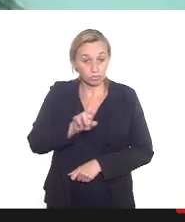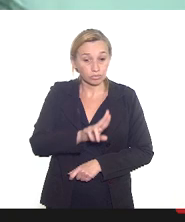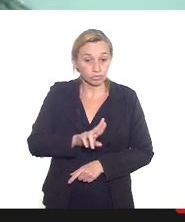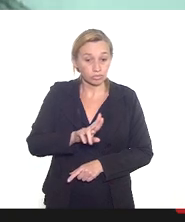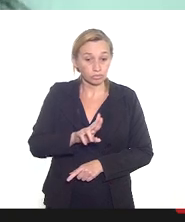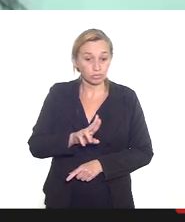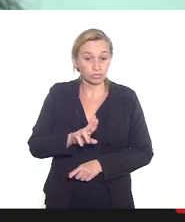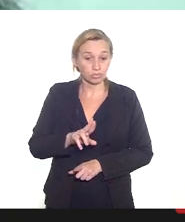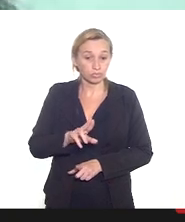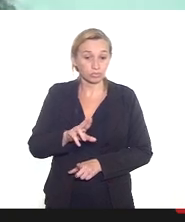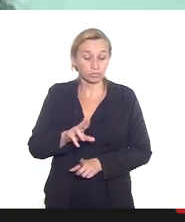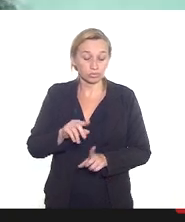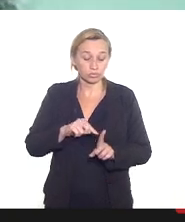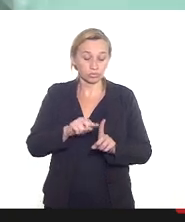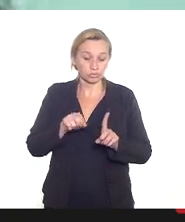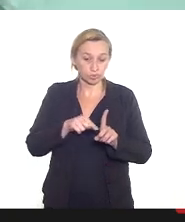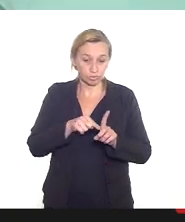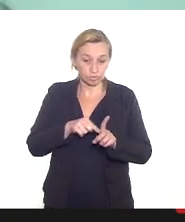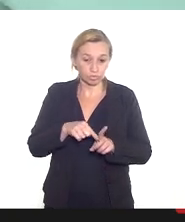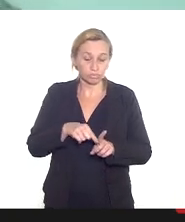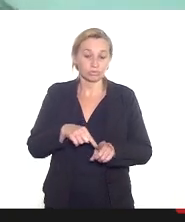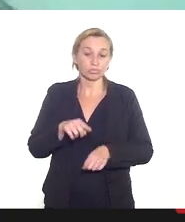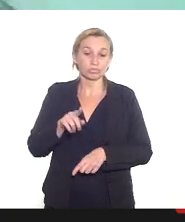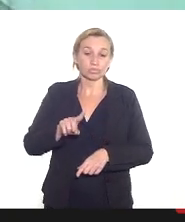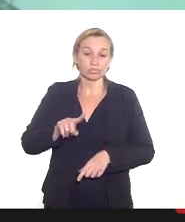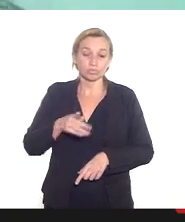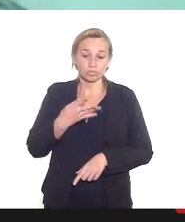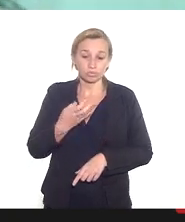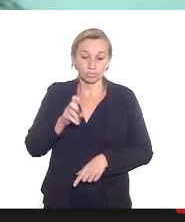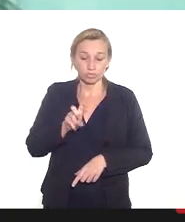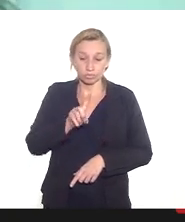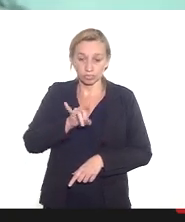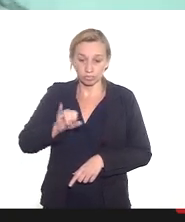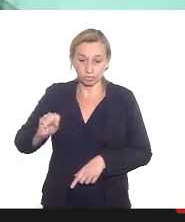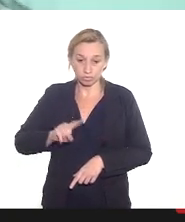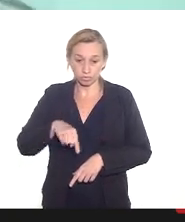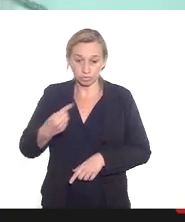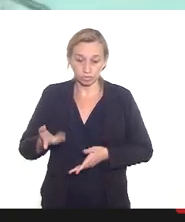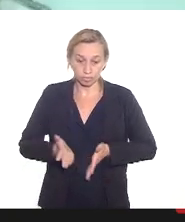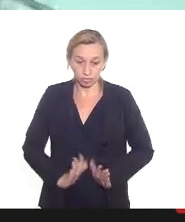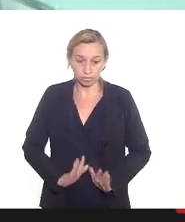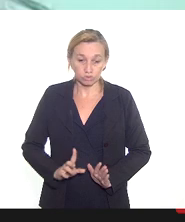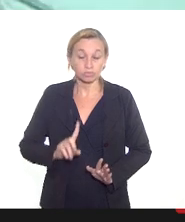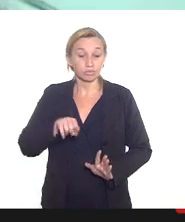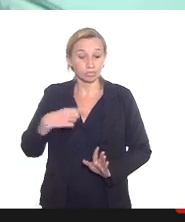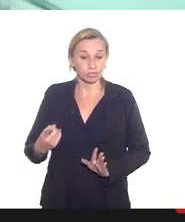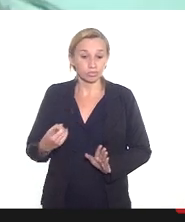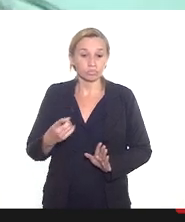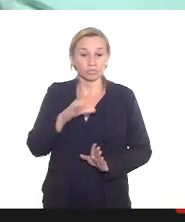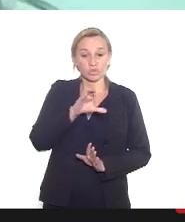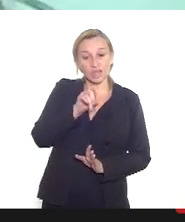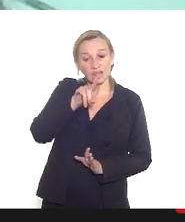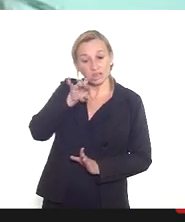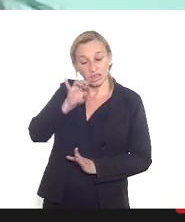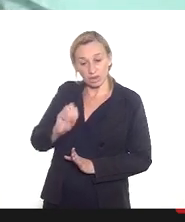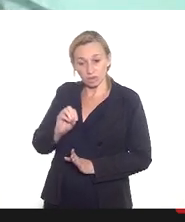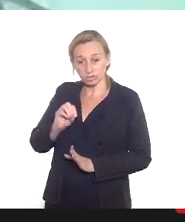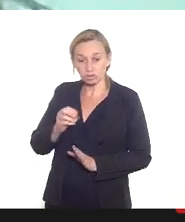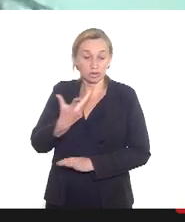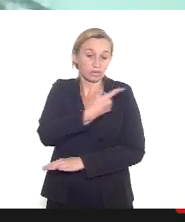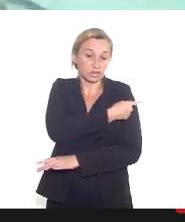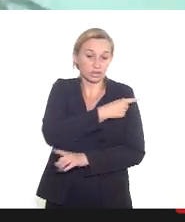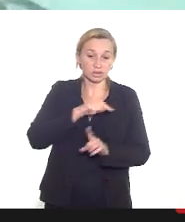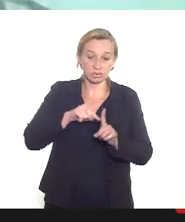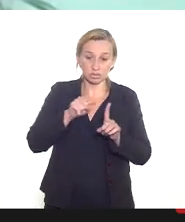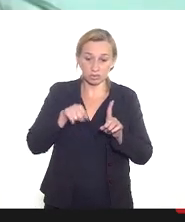gestação e puérpera em seguida o município emitiu o calendário para a vacinação de gestantes